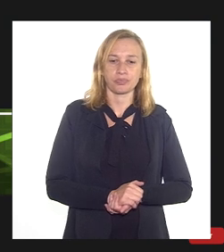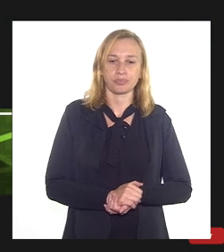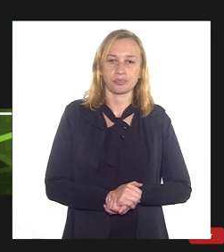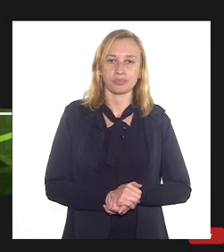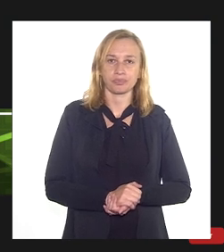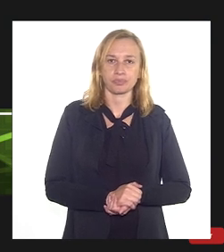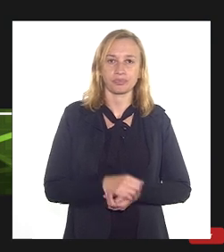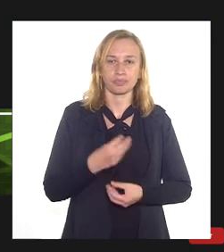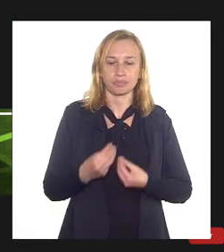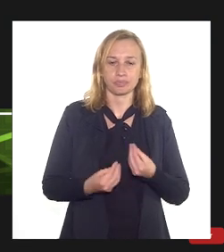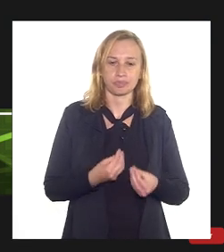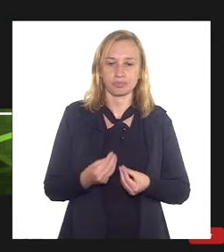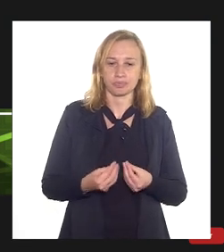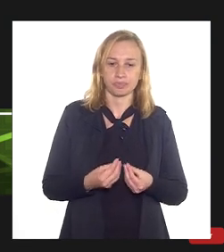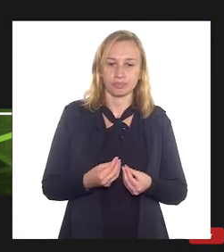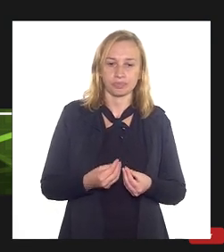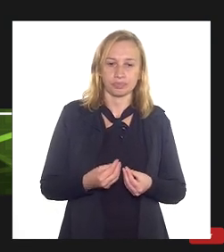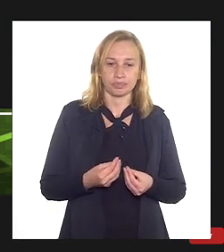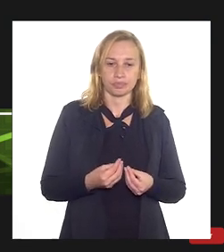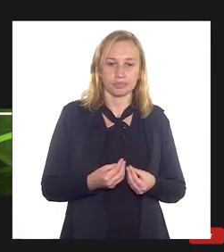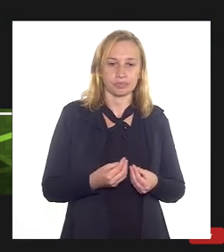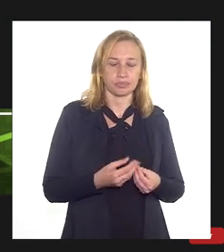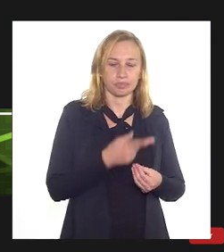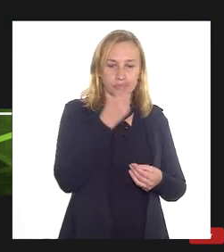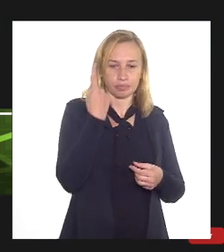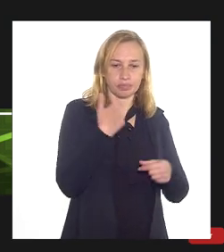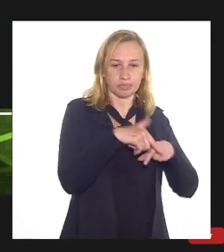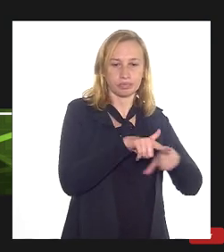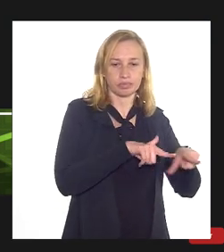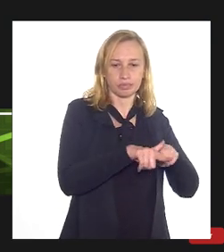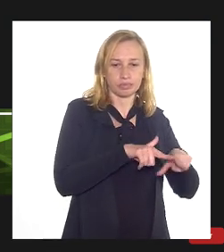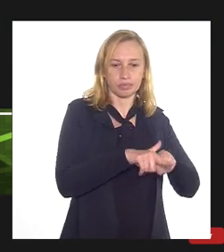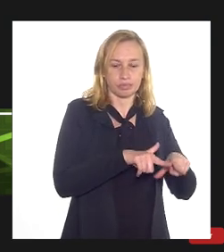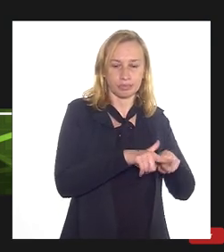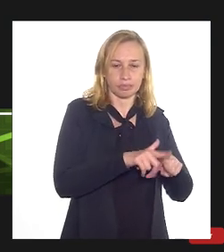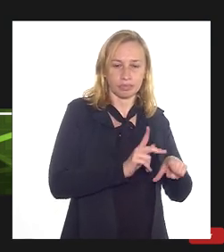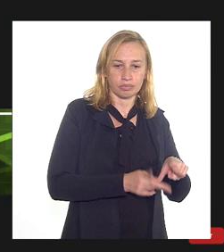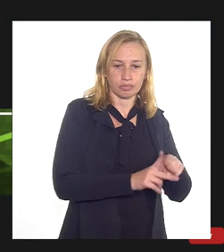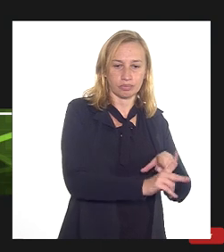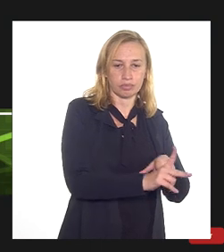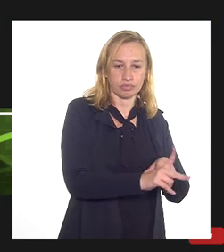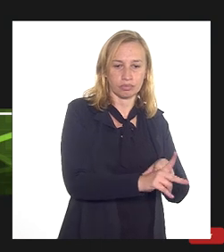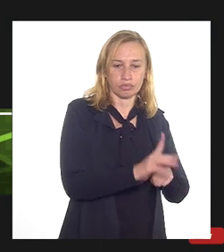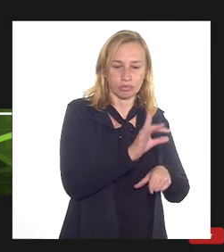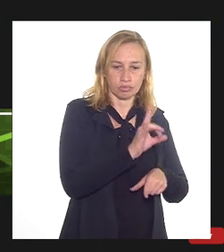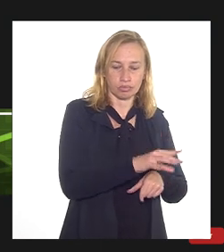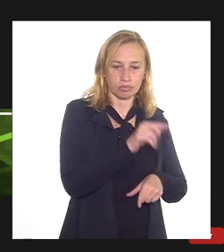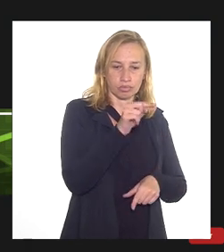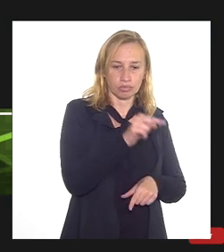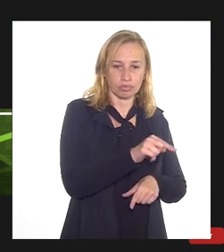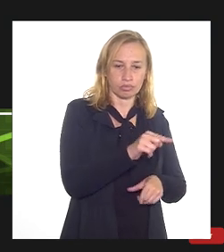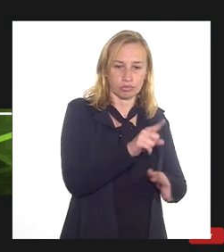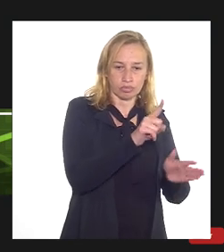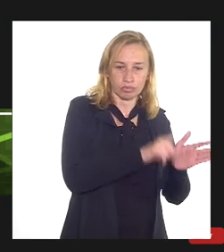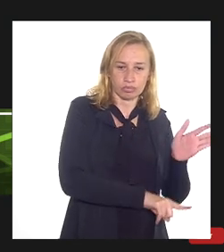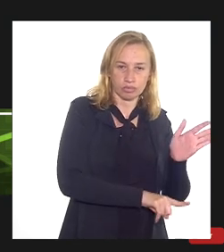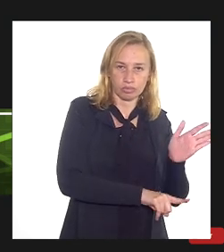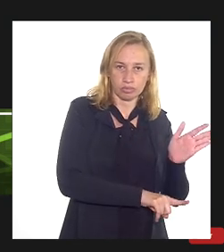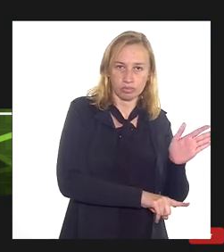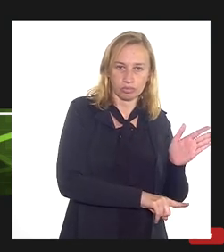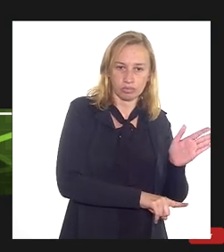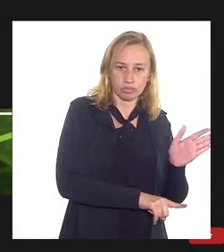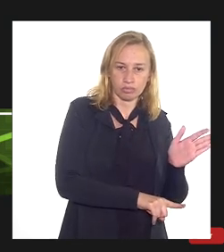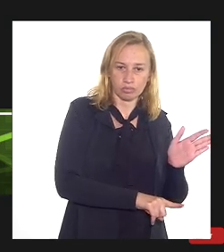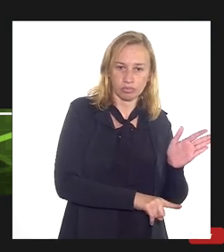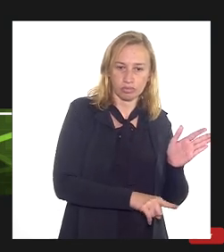o caso envolve apenas a aquisição de ativos, somente recai sobre eles a depreciação, que